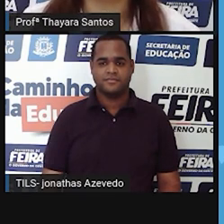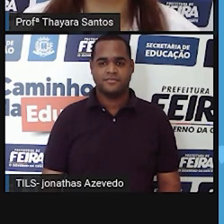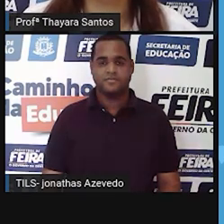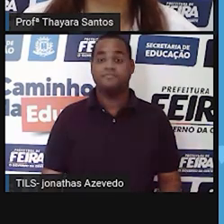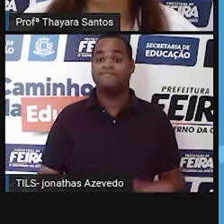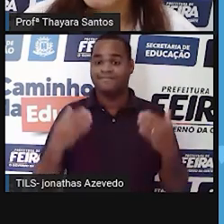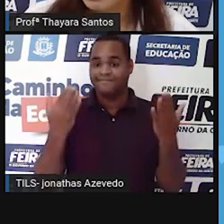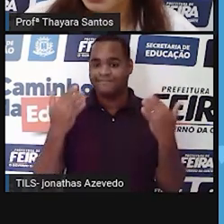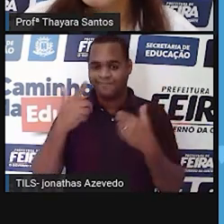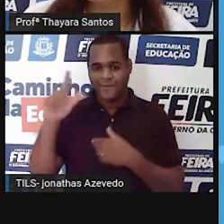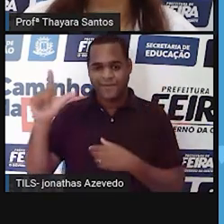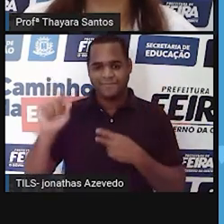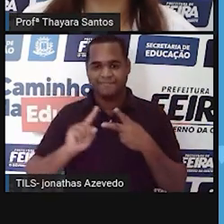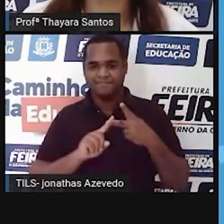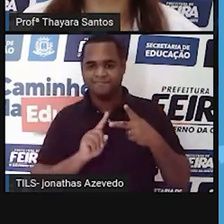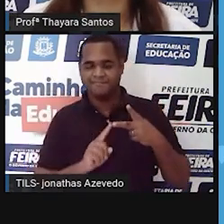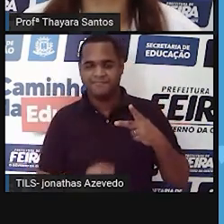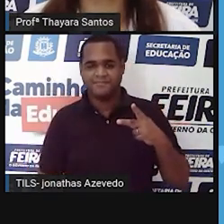Vamos para a próxima.